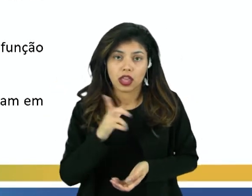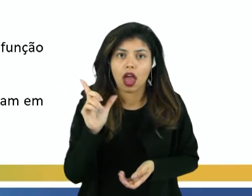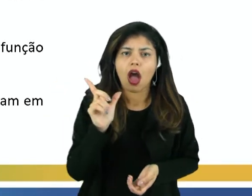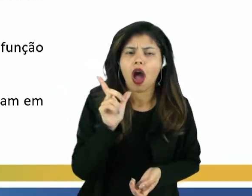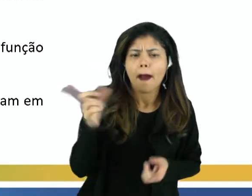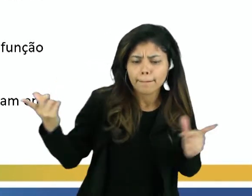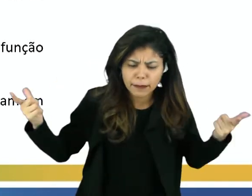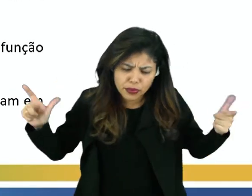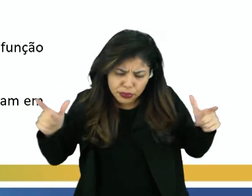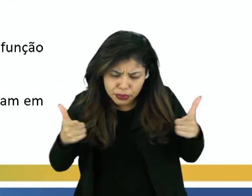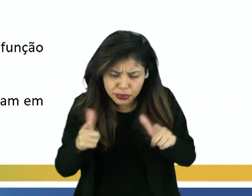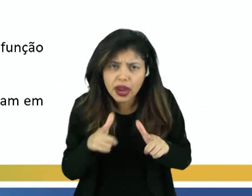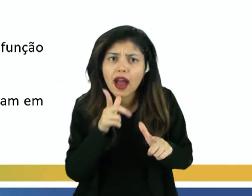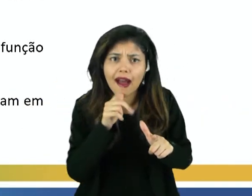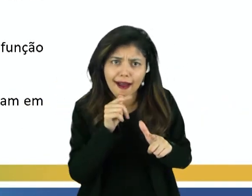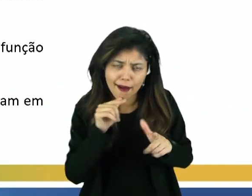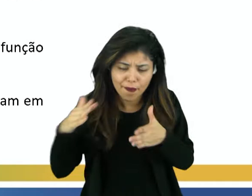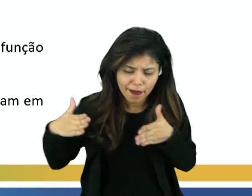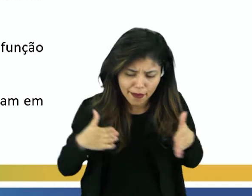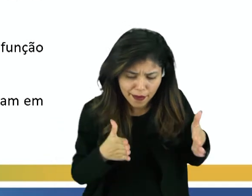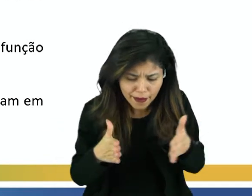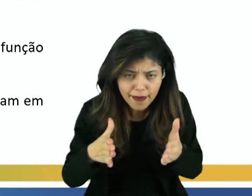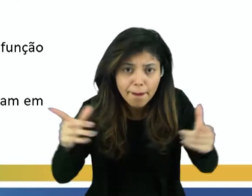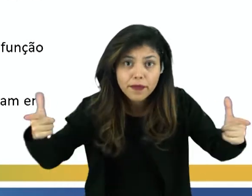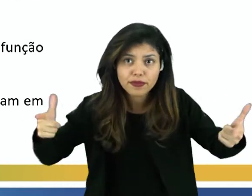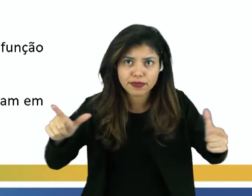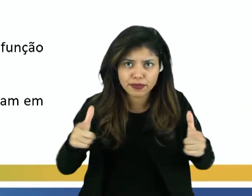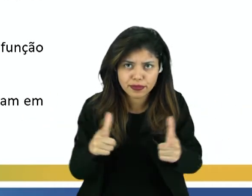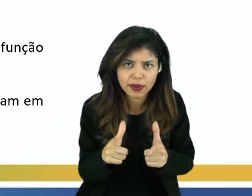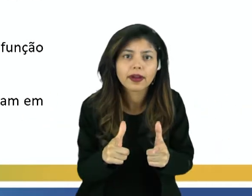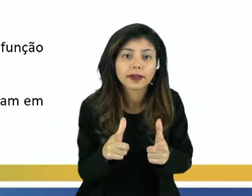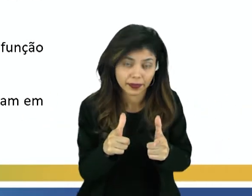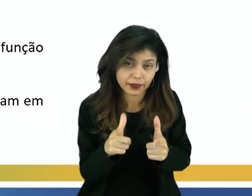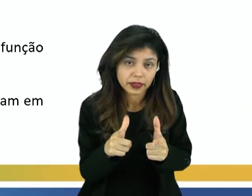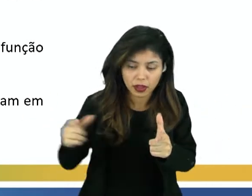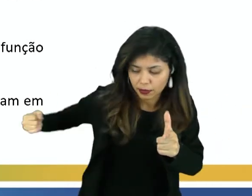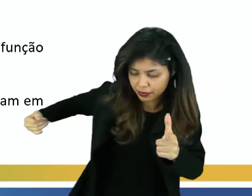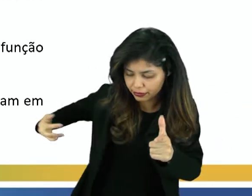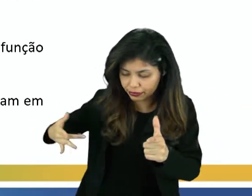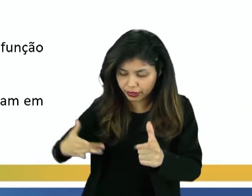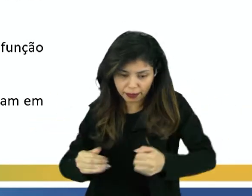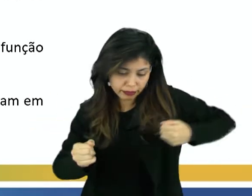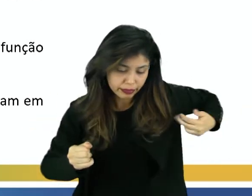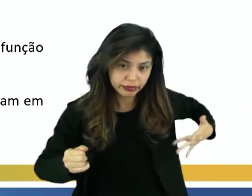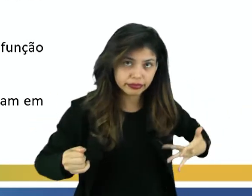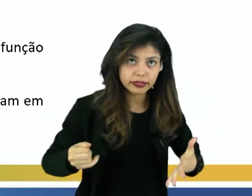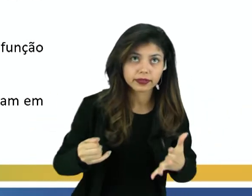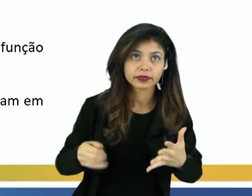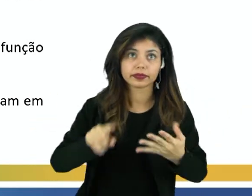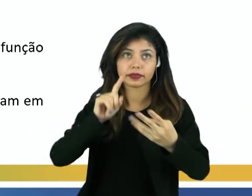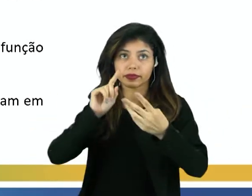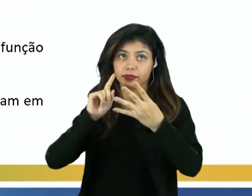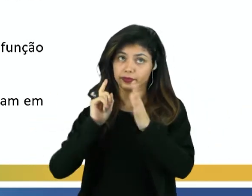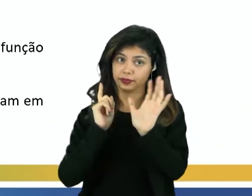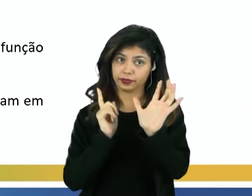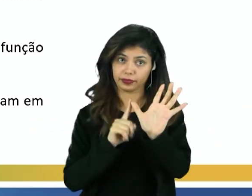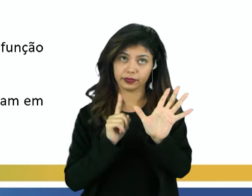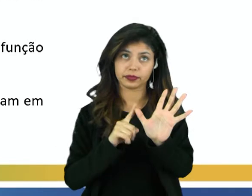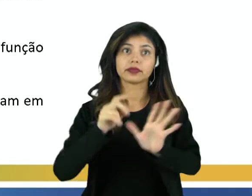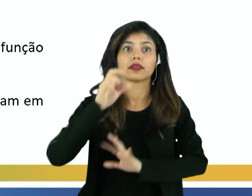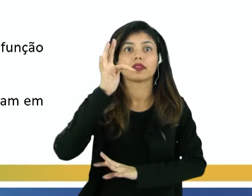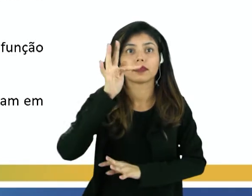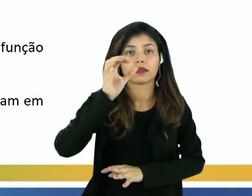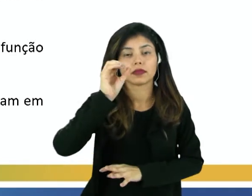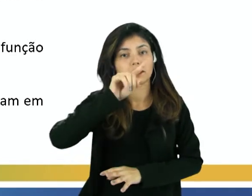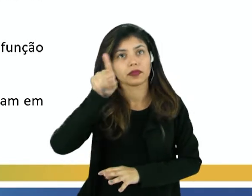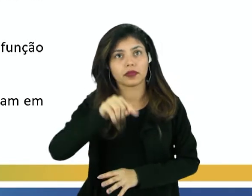menores, que vão abastecer o rio principal, o rio maior. E a Foz é a final da bacia onde